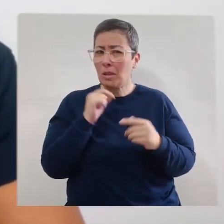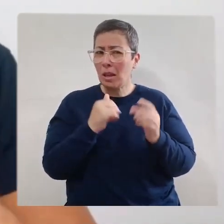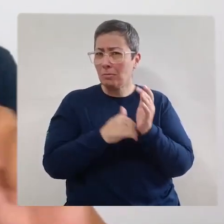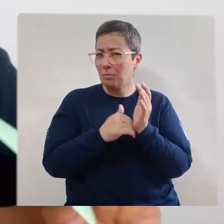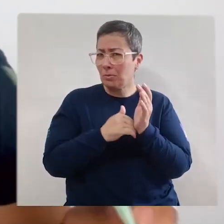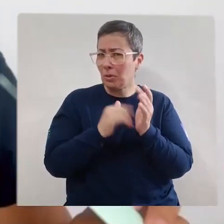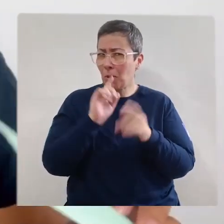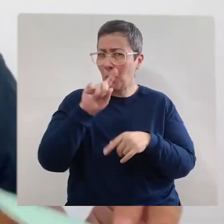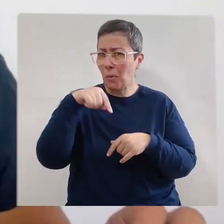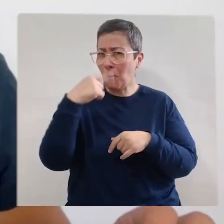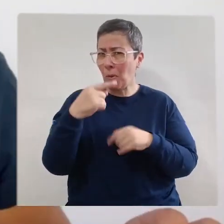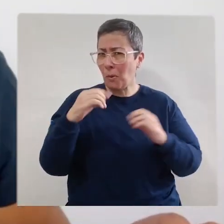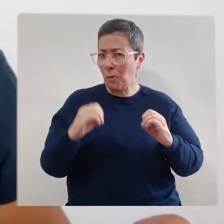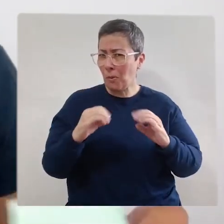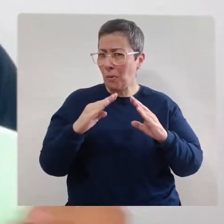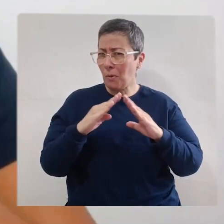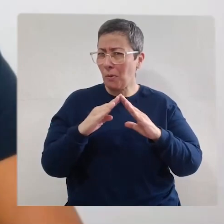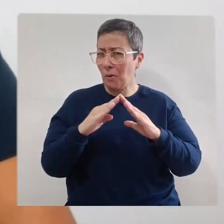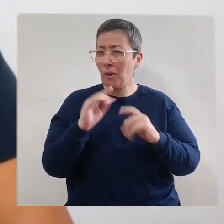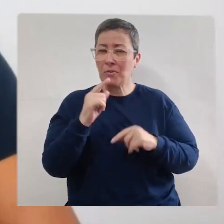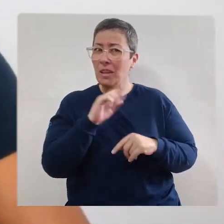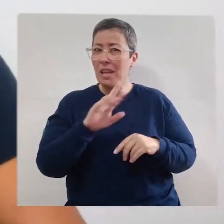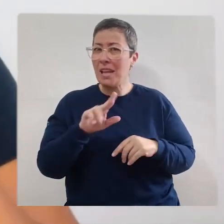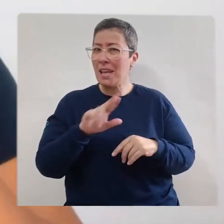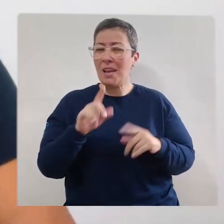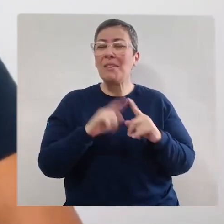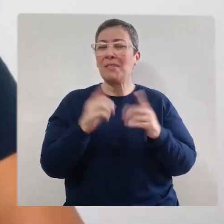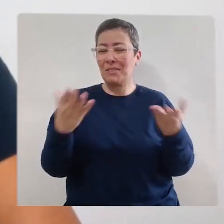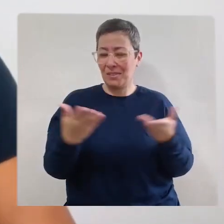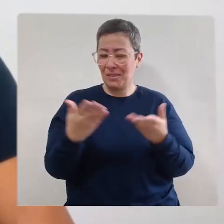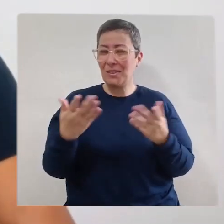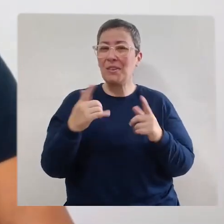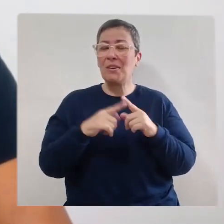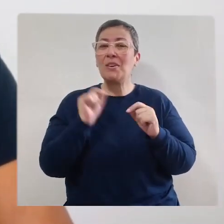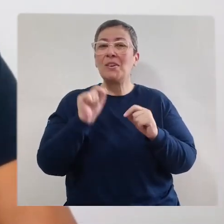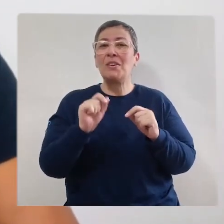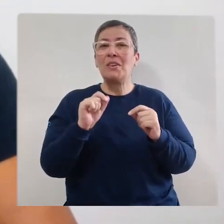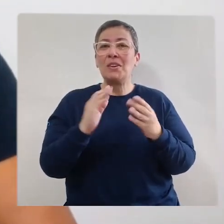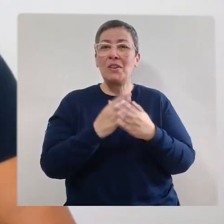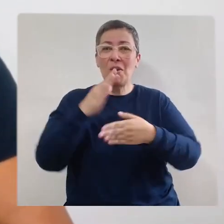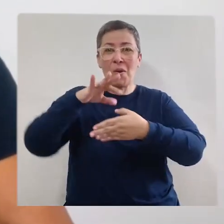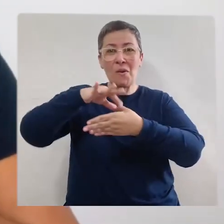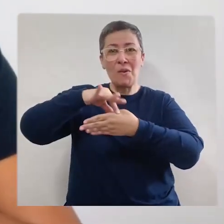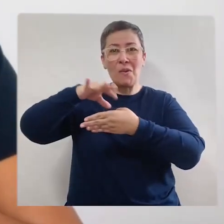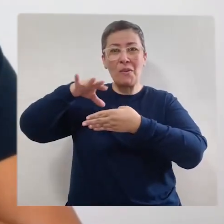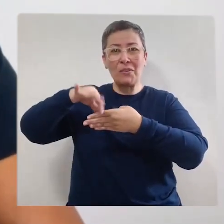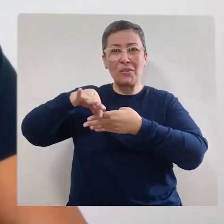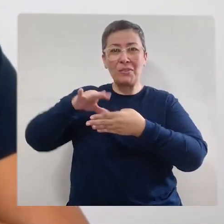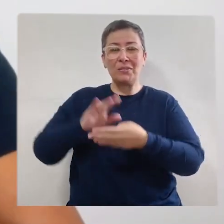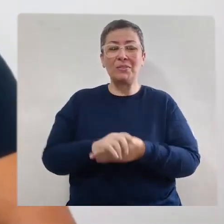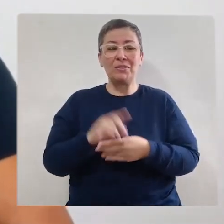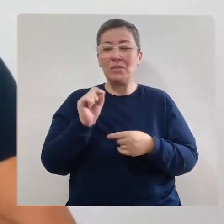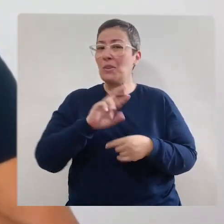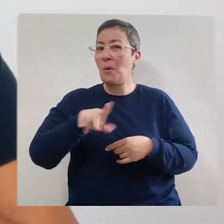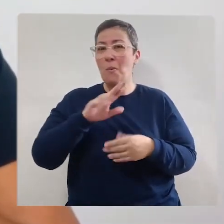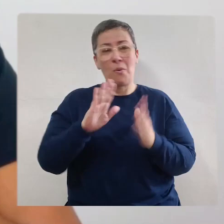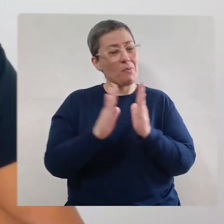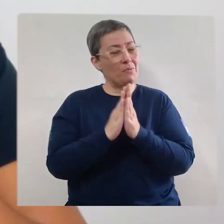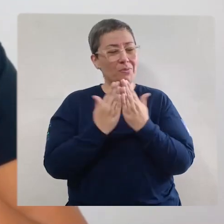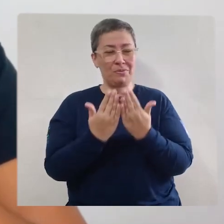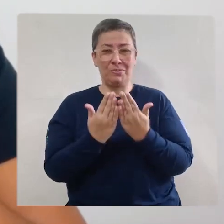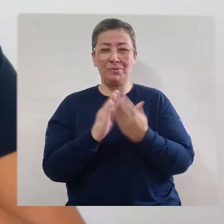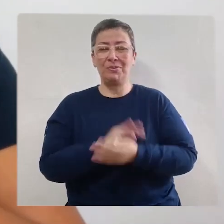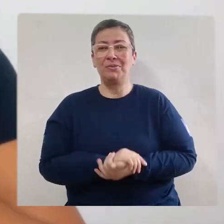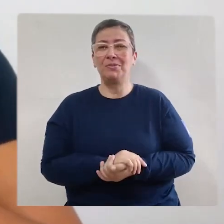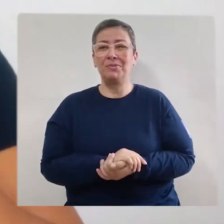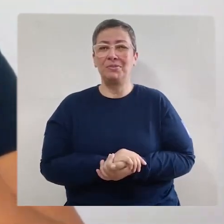mistério para o próximo programa? Não, vou revelar nesse aqui Esse aqui é um cordel Esse não é um livro